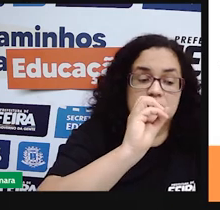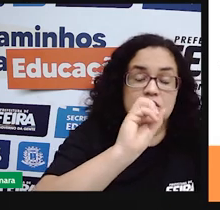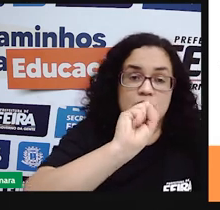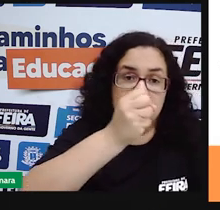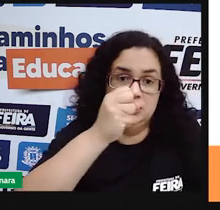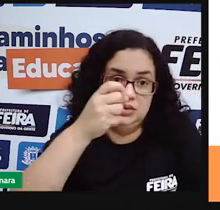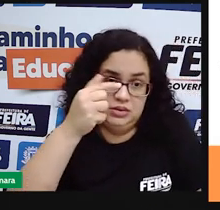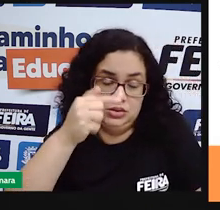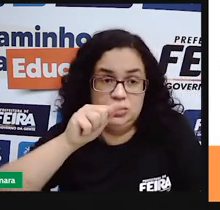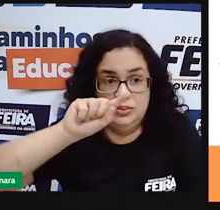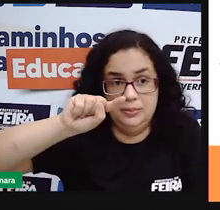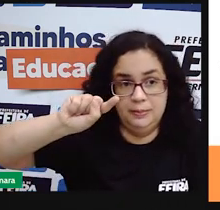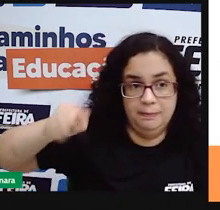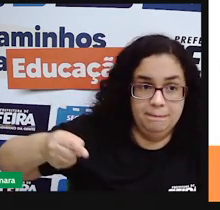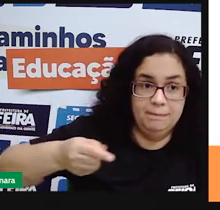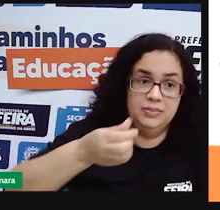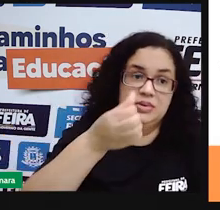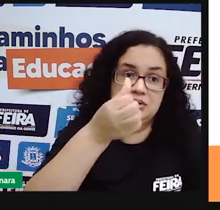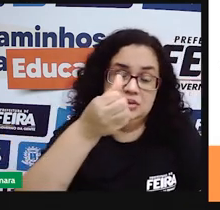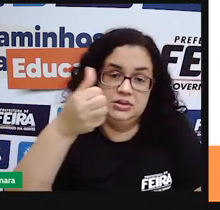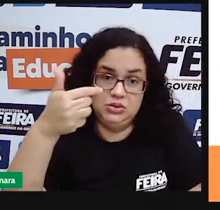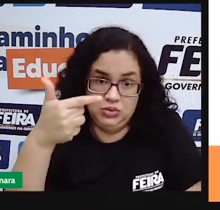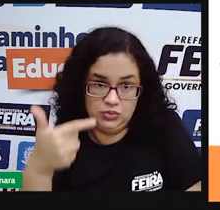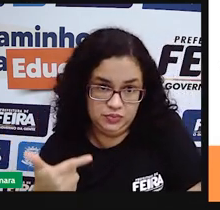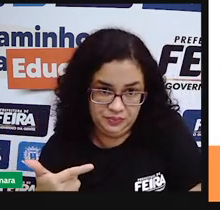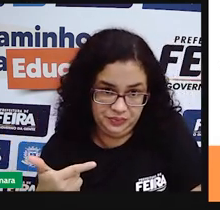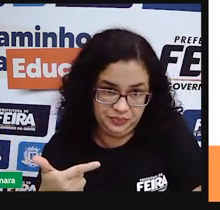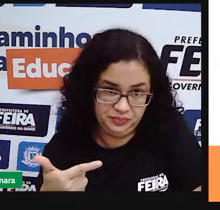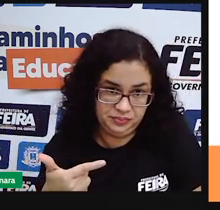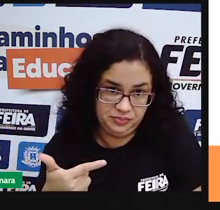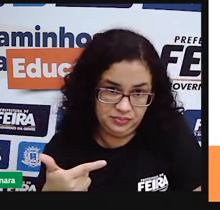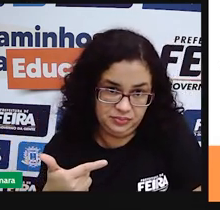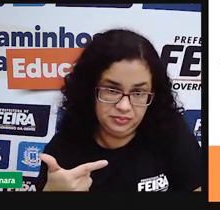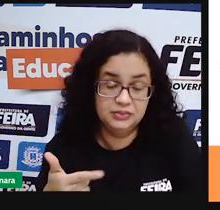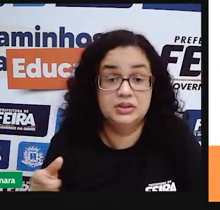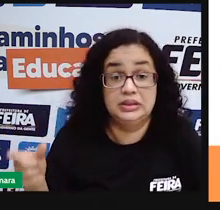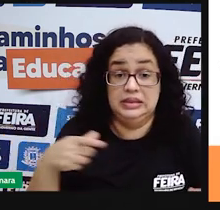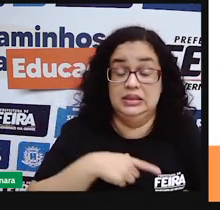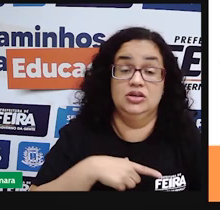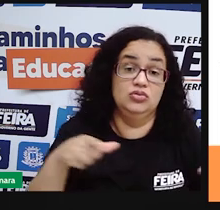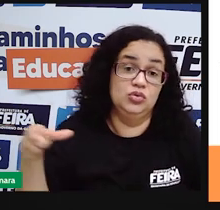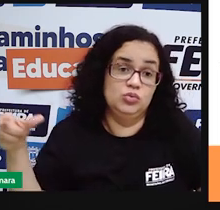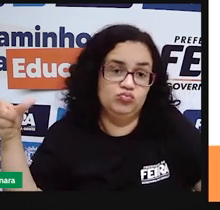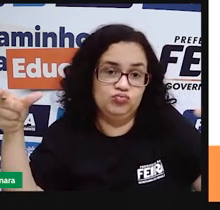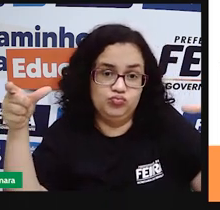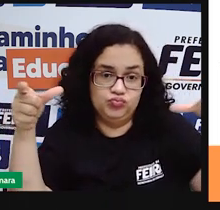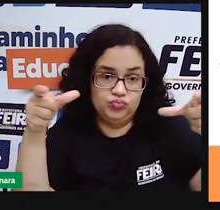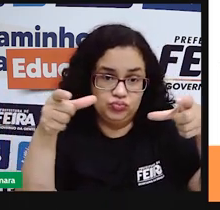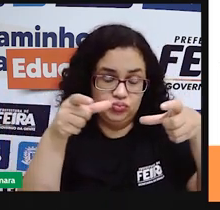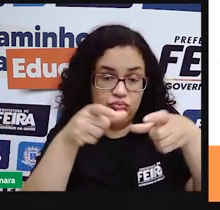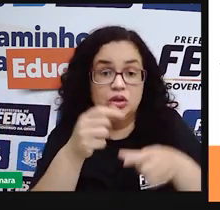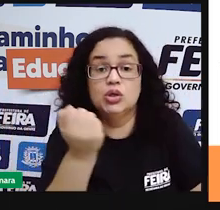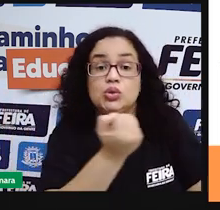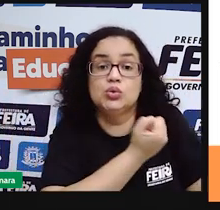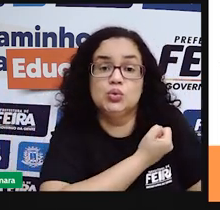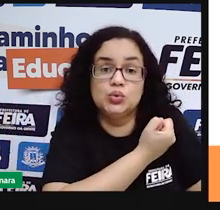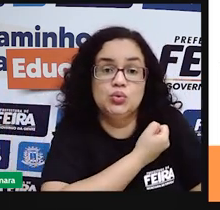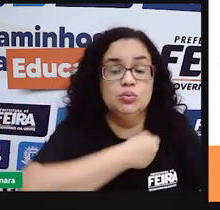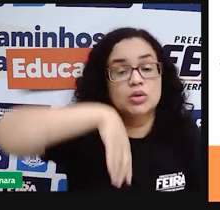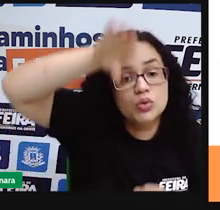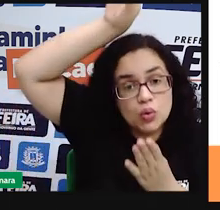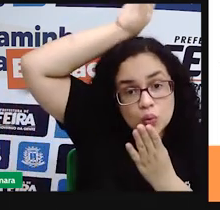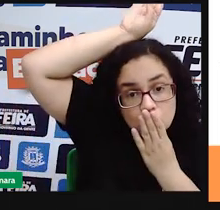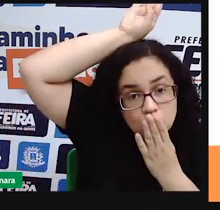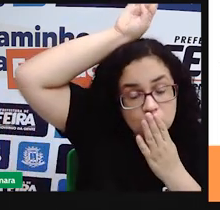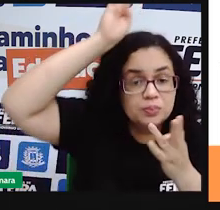817.962. Então houve aí uma diminuição muito grande da